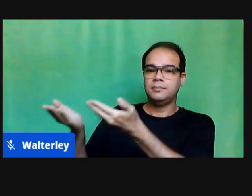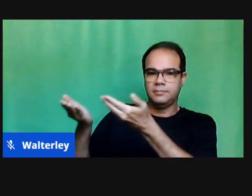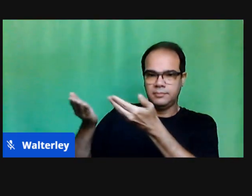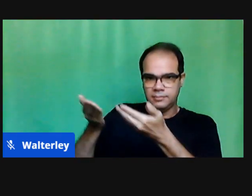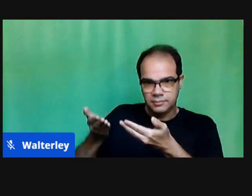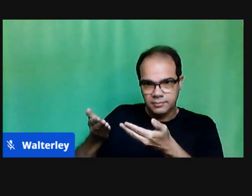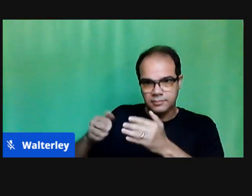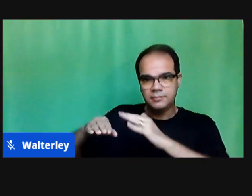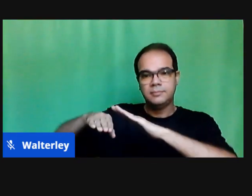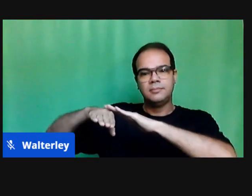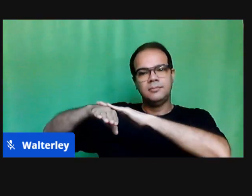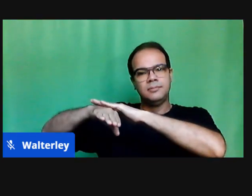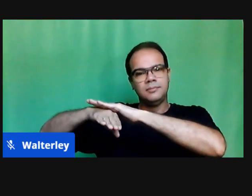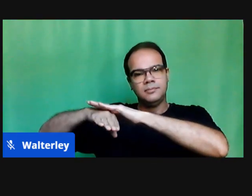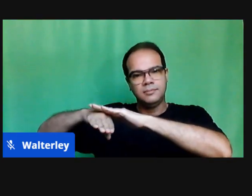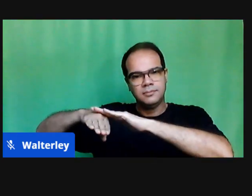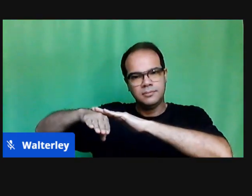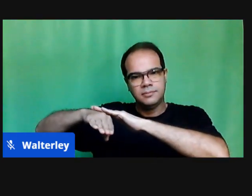dessa família,